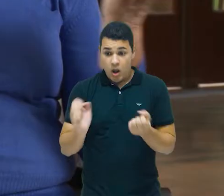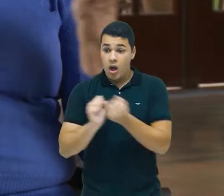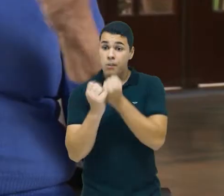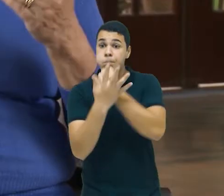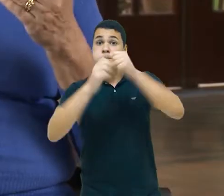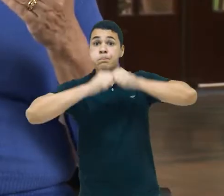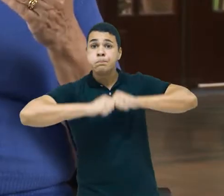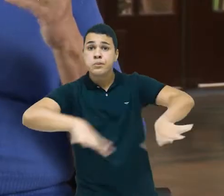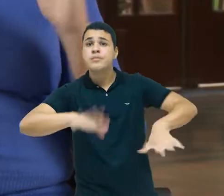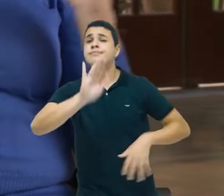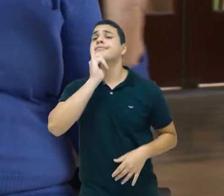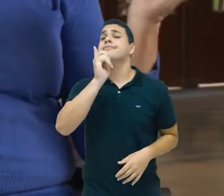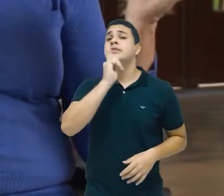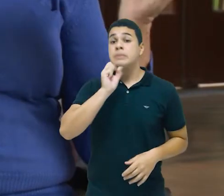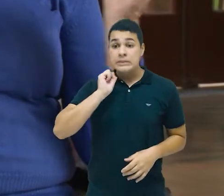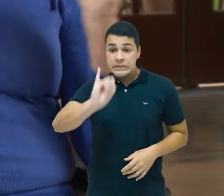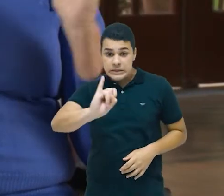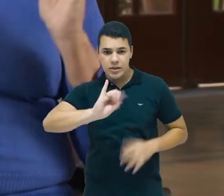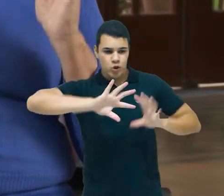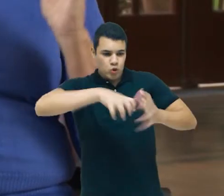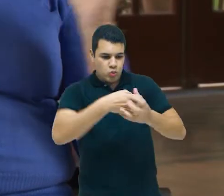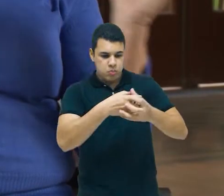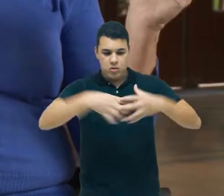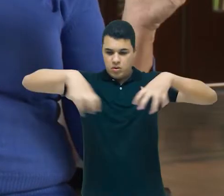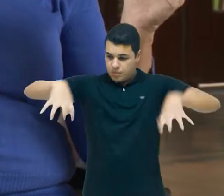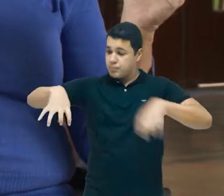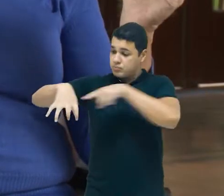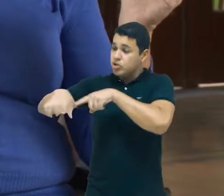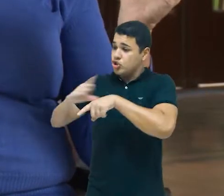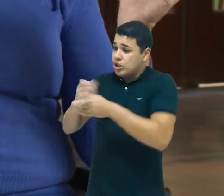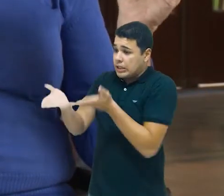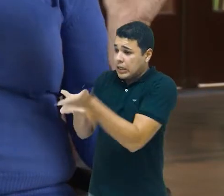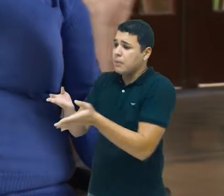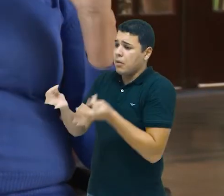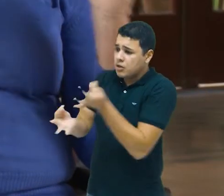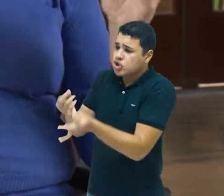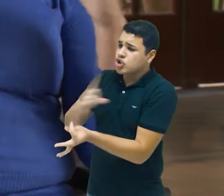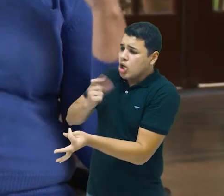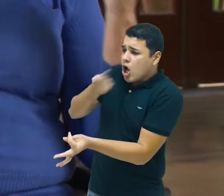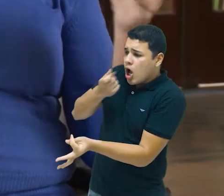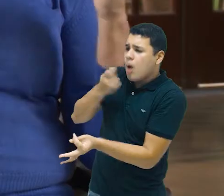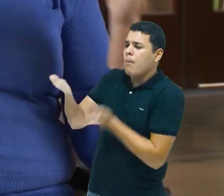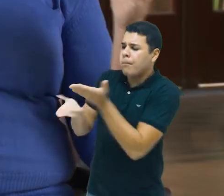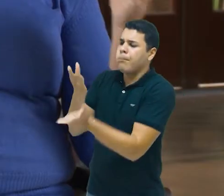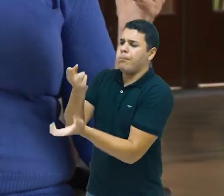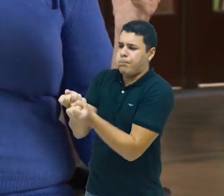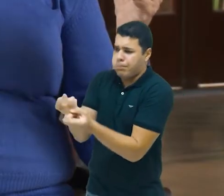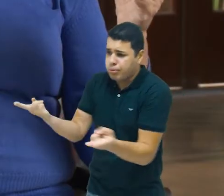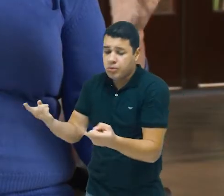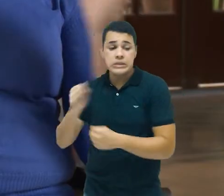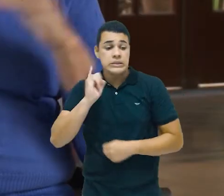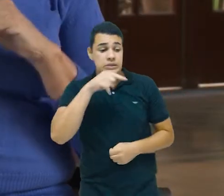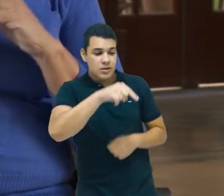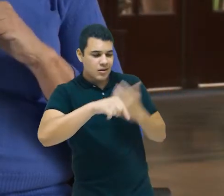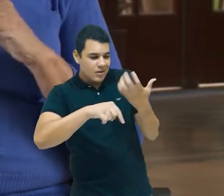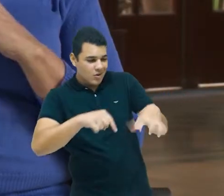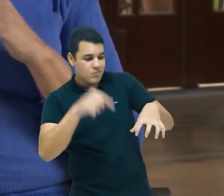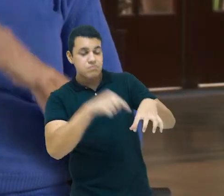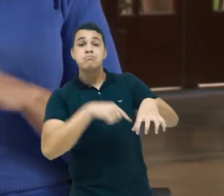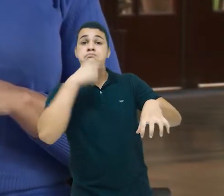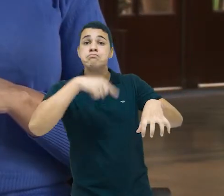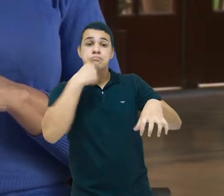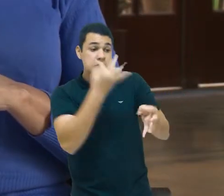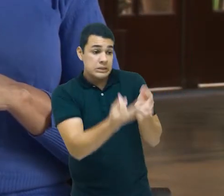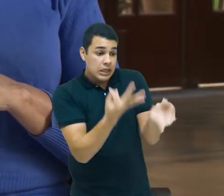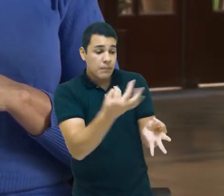não atendesse uma parte da população com Covid, com casos graves de Covid, a gente teria uma